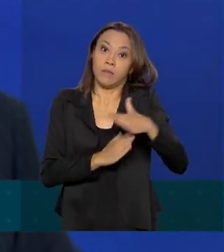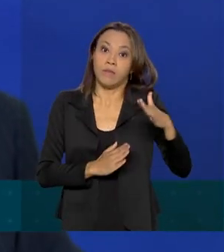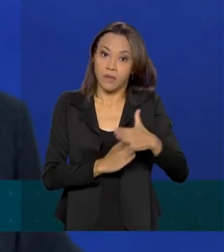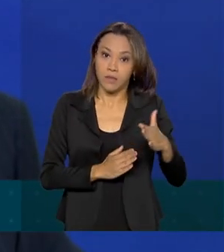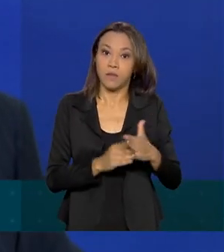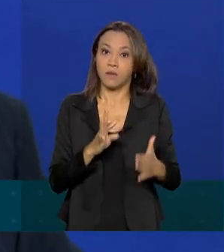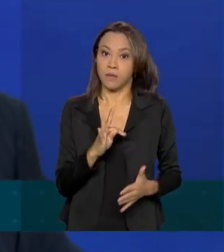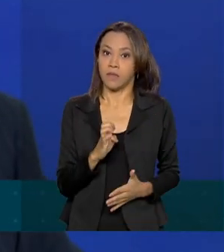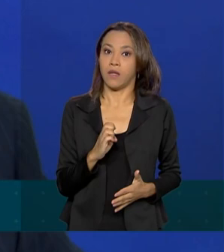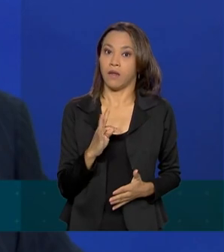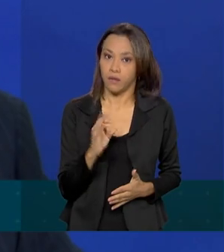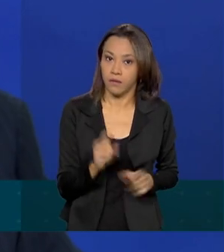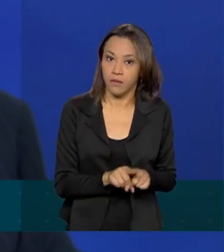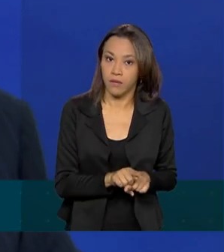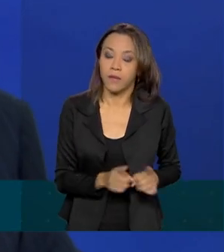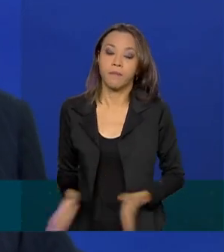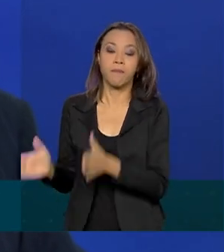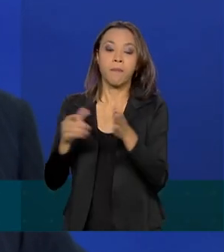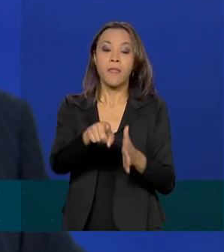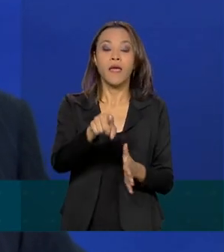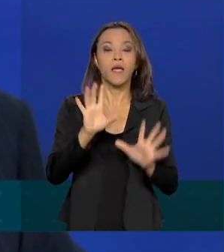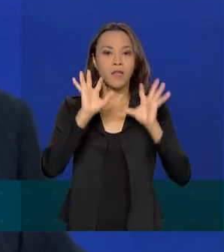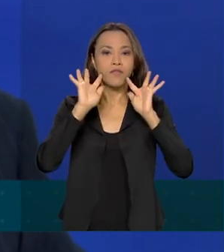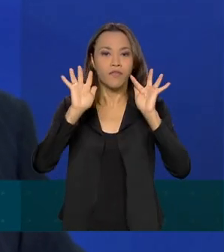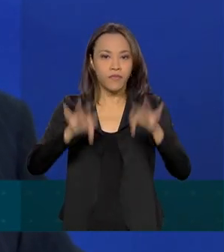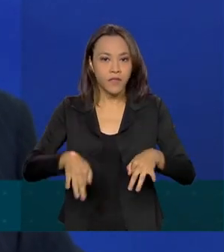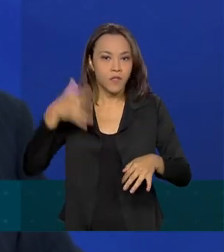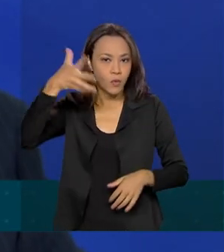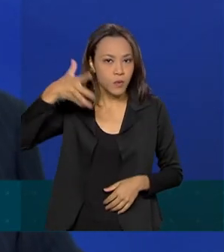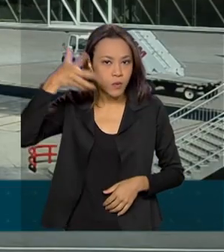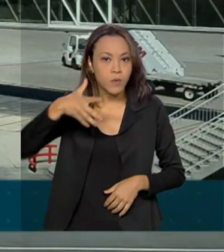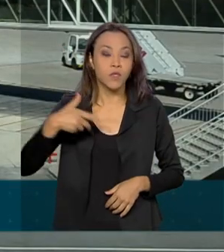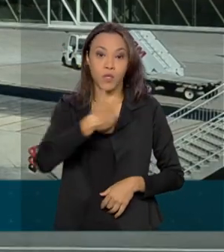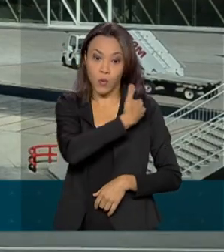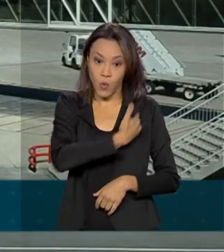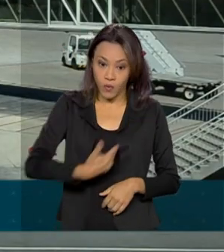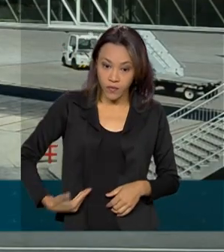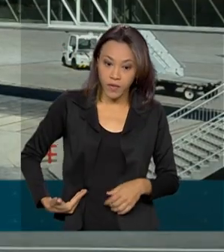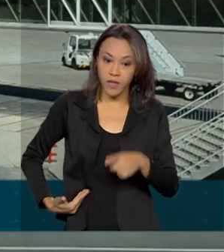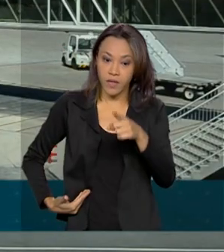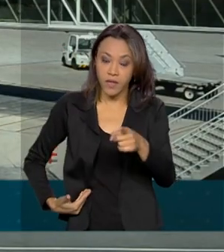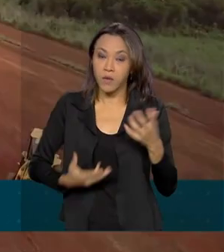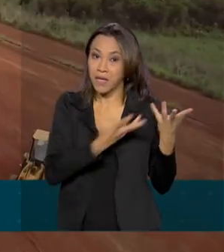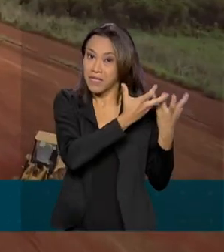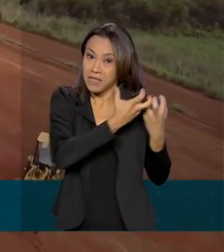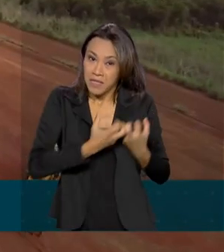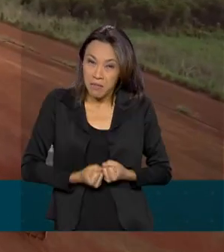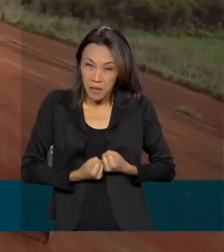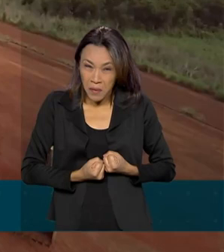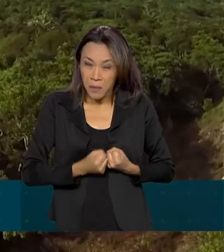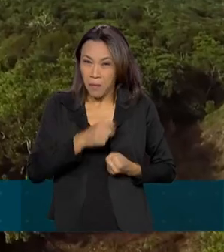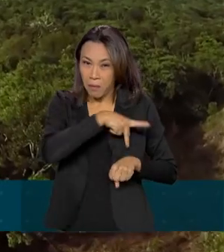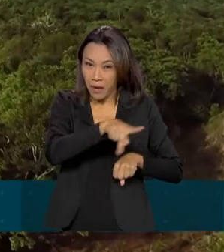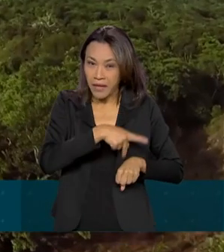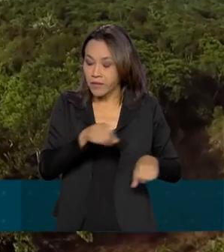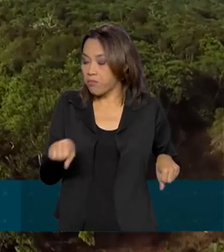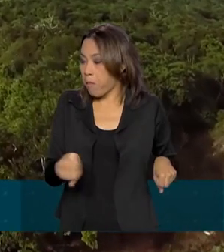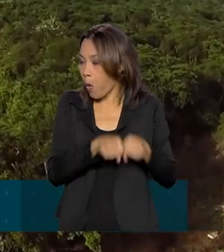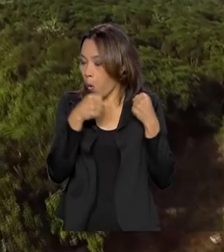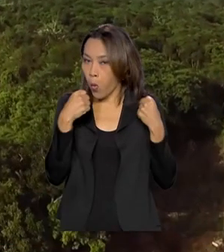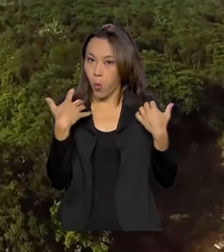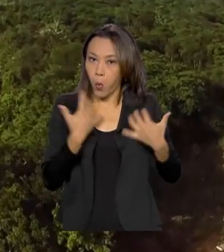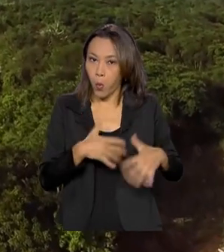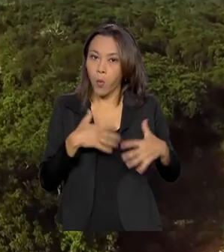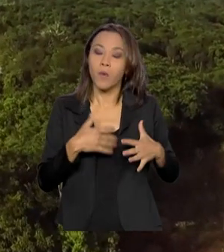ministro da Economia encerrou dizendo que o governo herdou um legado num país quebrado, mas que pode fazer o PIB